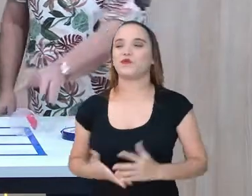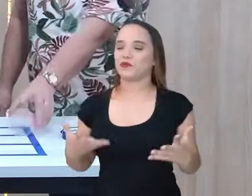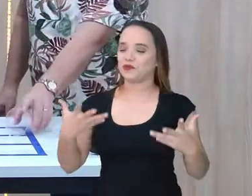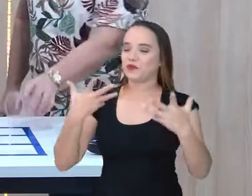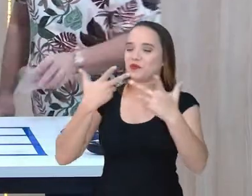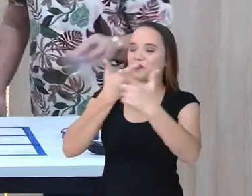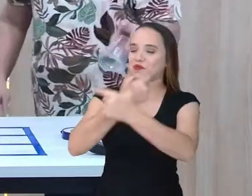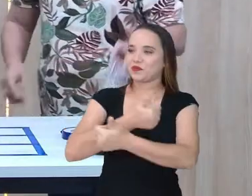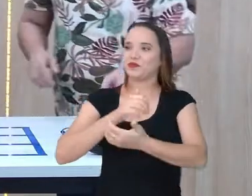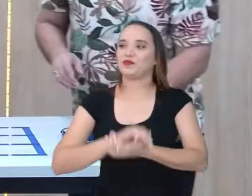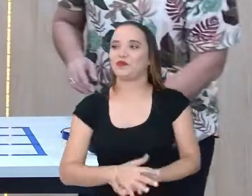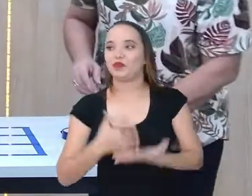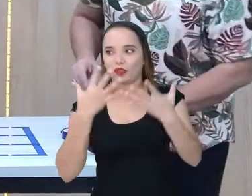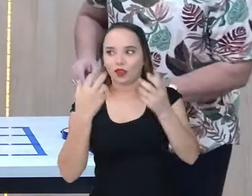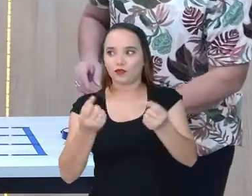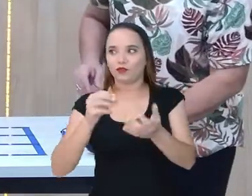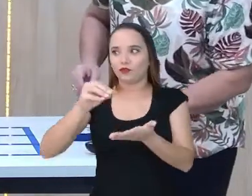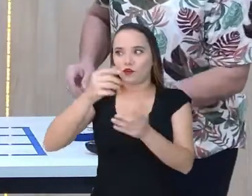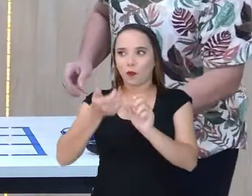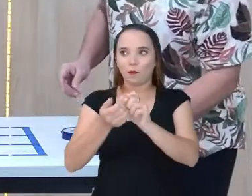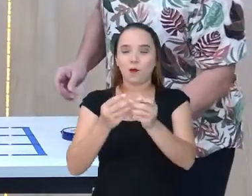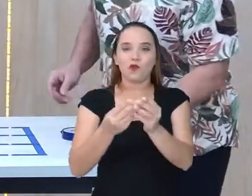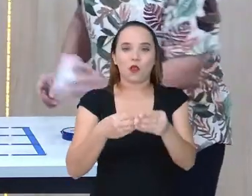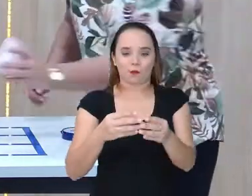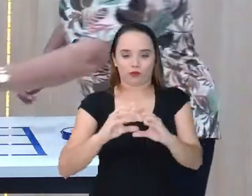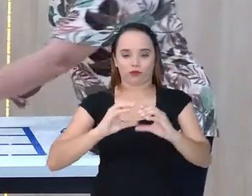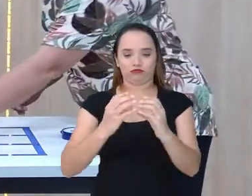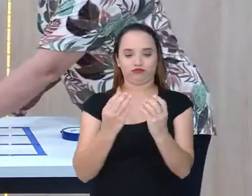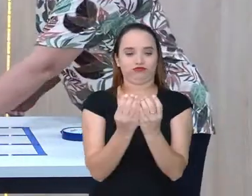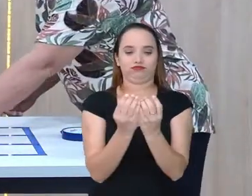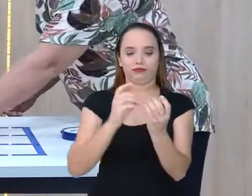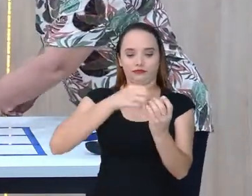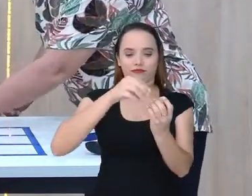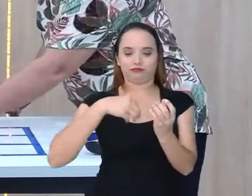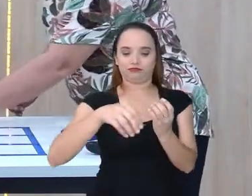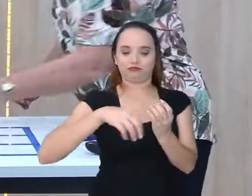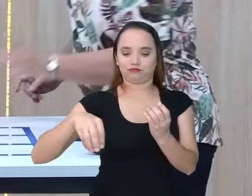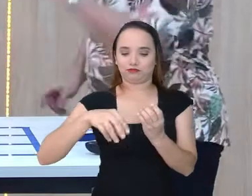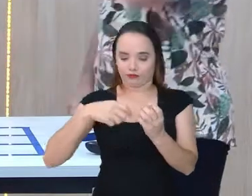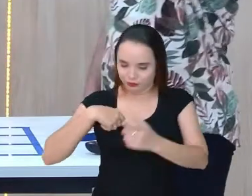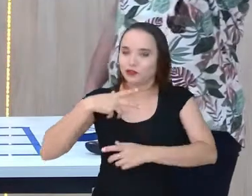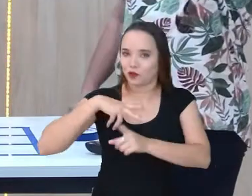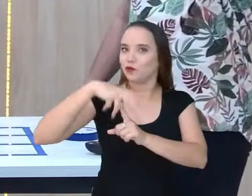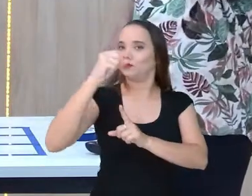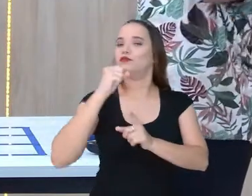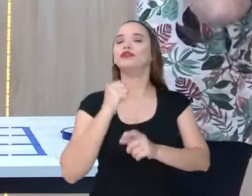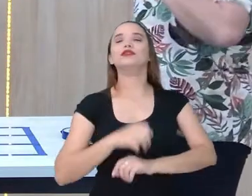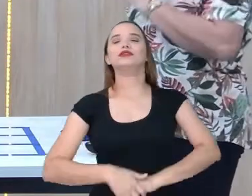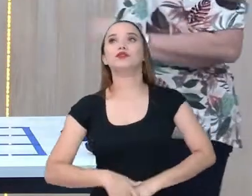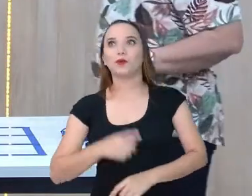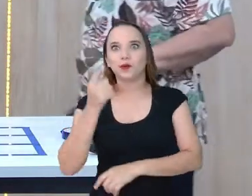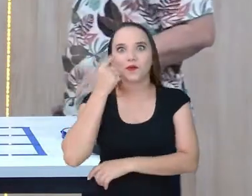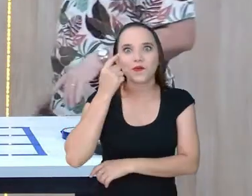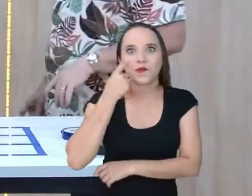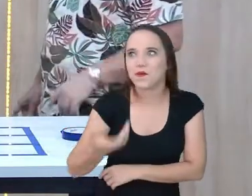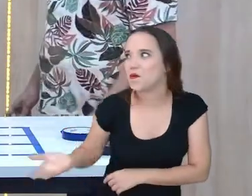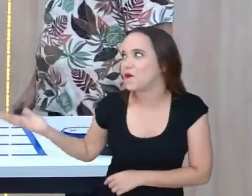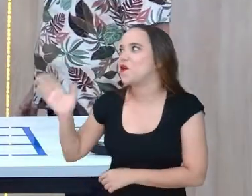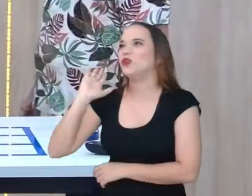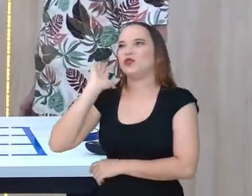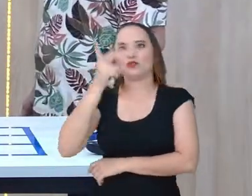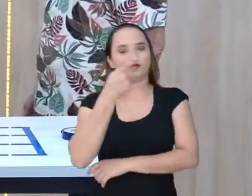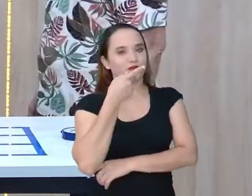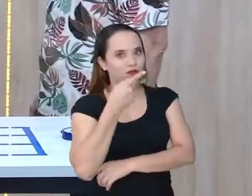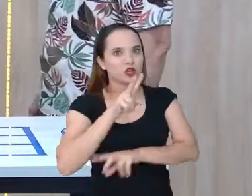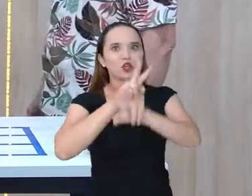Maravilhosa. Maravilhosa. No dominó. Olha aí. Olha aí. Lembra que eu falei... E eu falei pra eles de dominó em uma outra